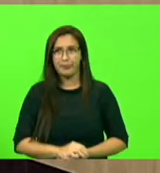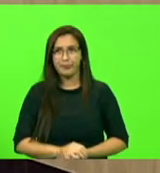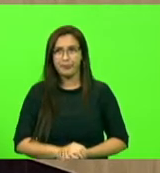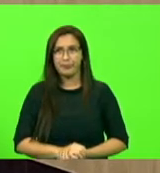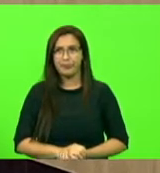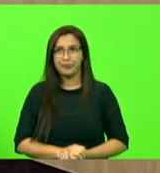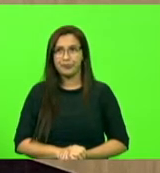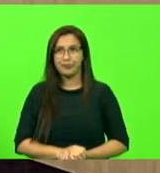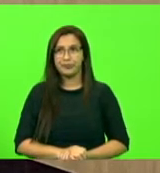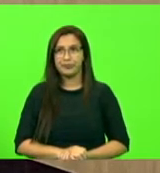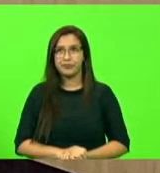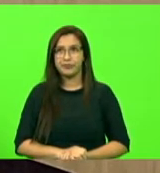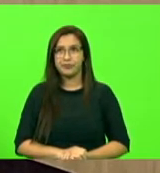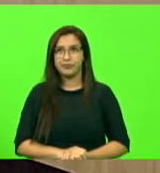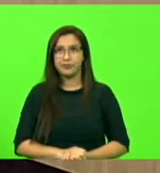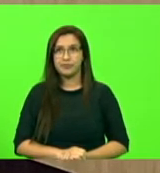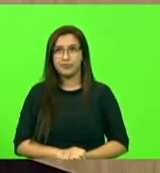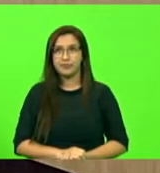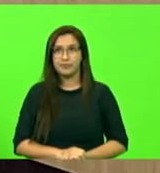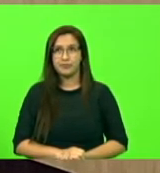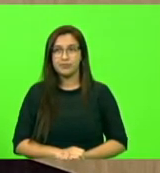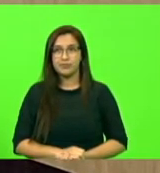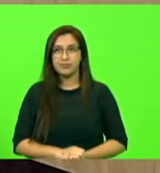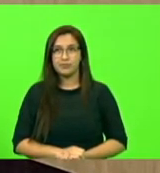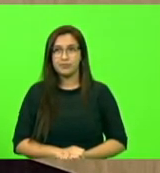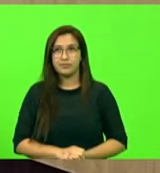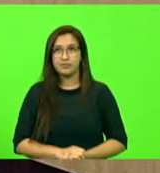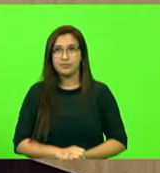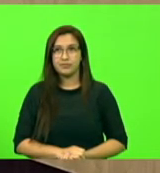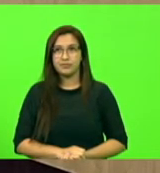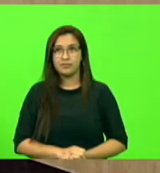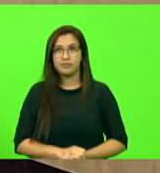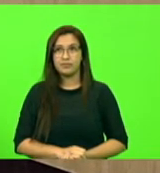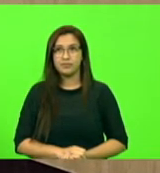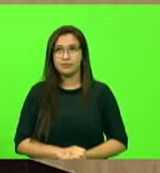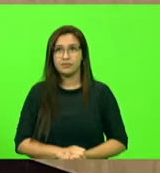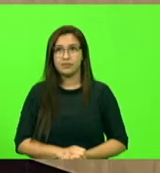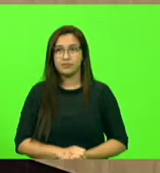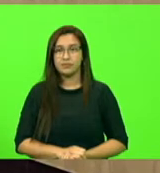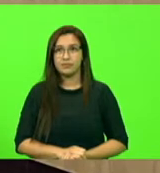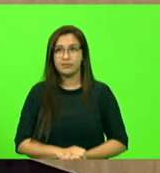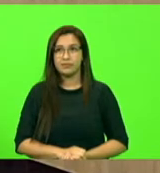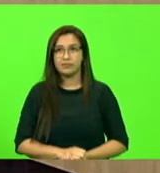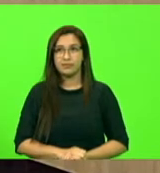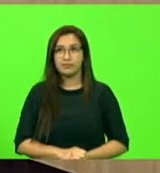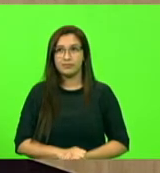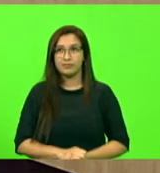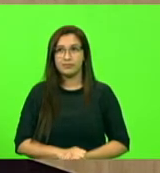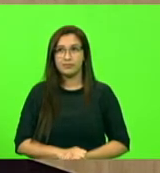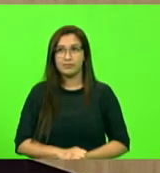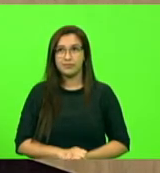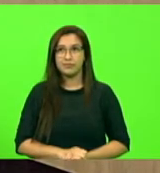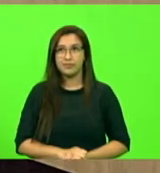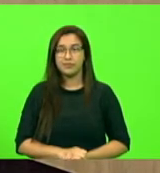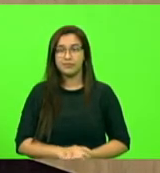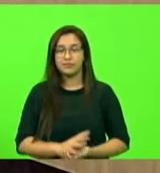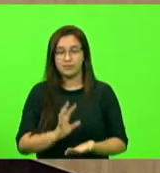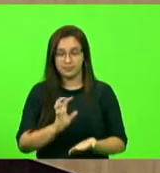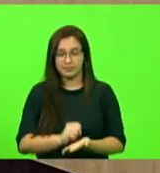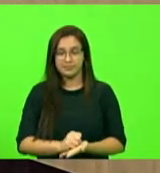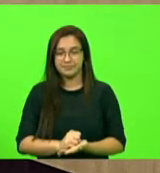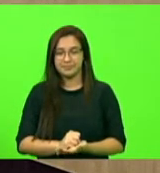Pessoais? É isso, deputado Sargento? Sim, presidente. Justamente isso. Vossa Excelência está inscrito.